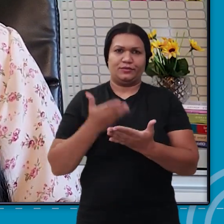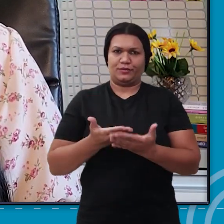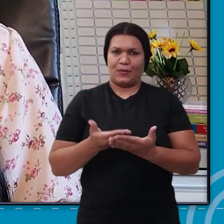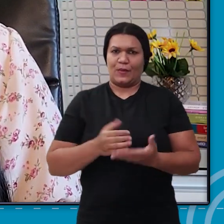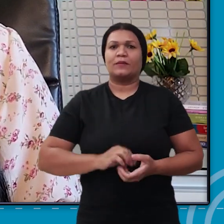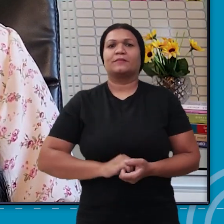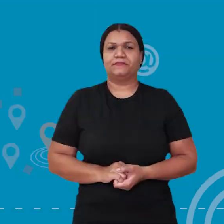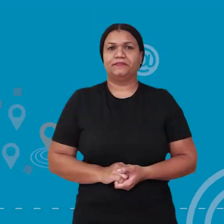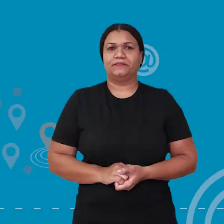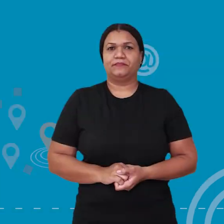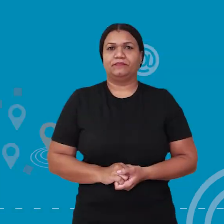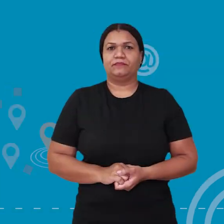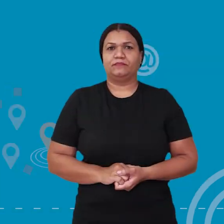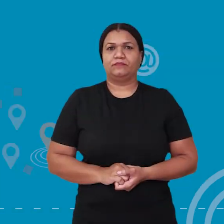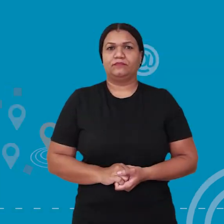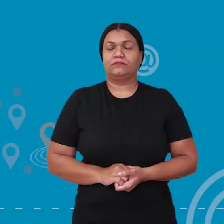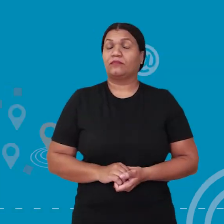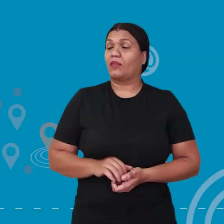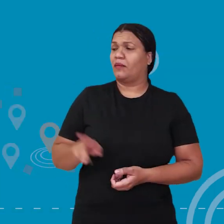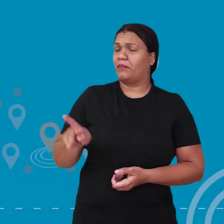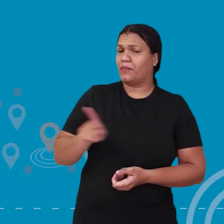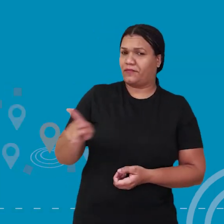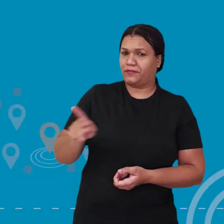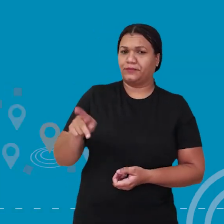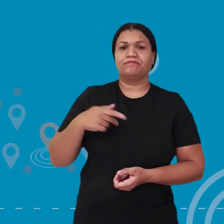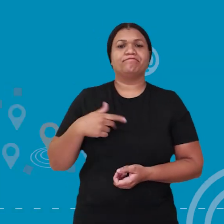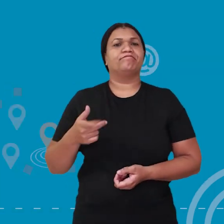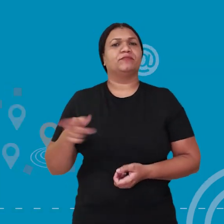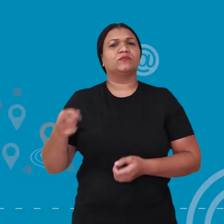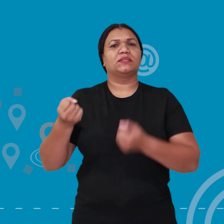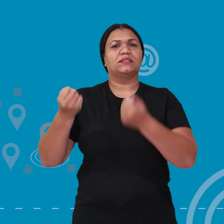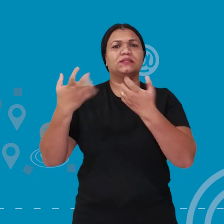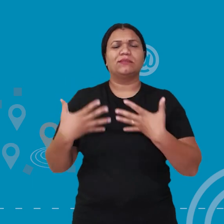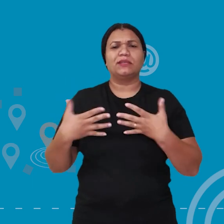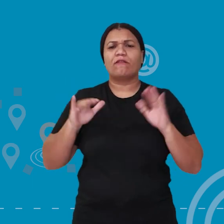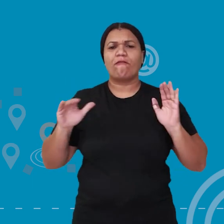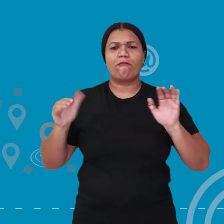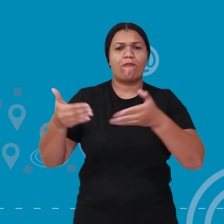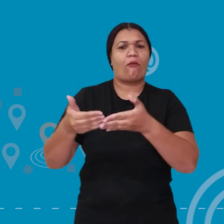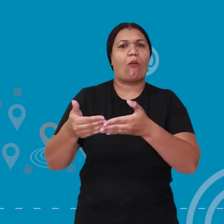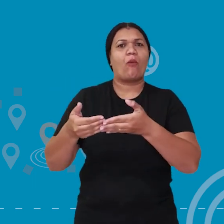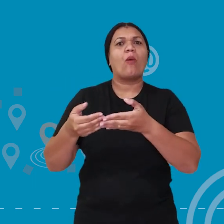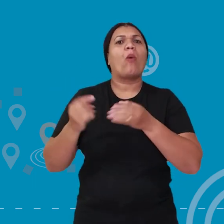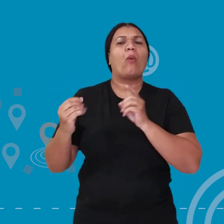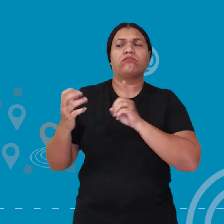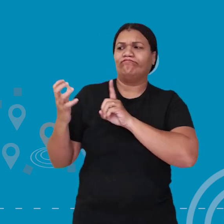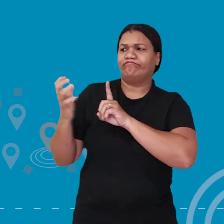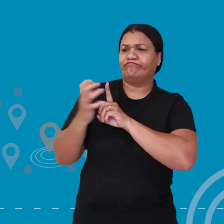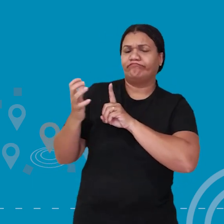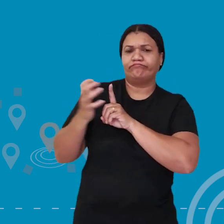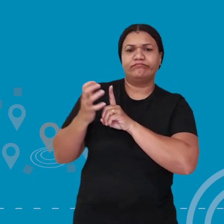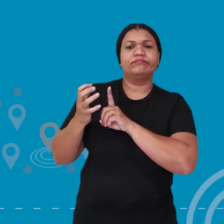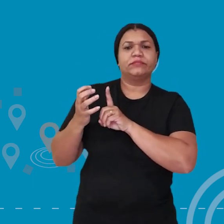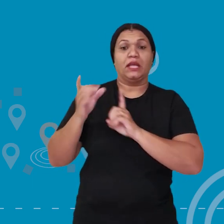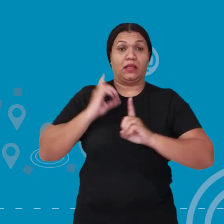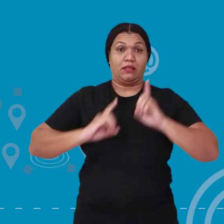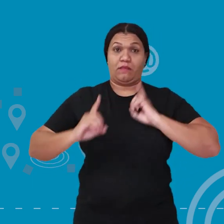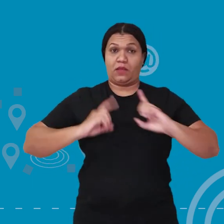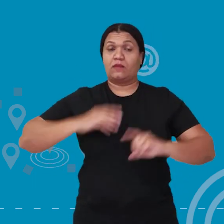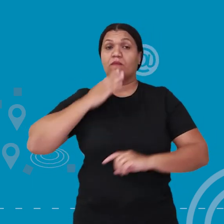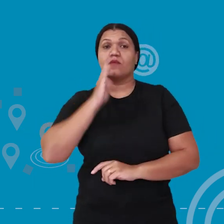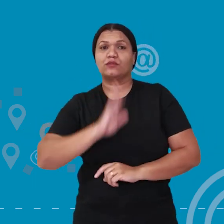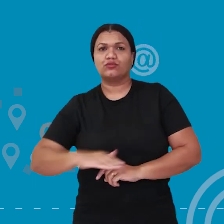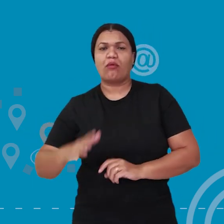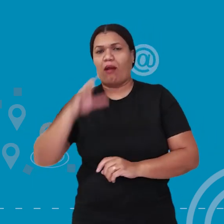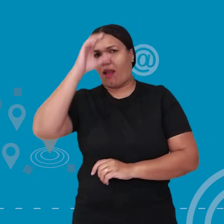escolar. Professora, falando especificamente sobre o impacto da depressão infantil na aprendizagem